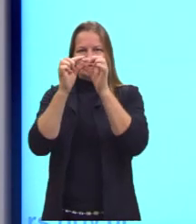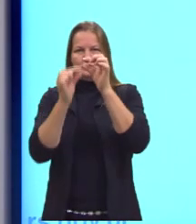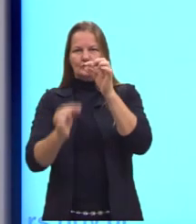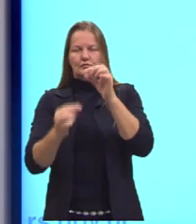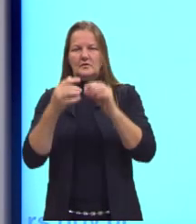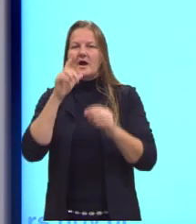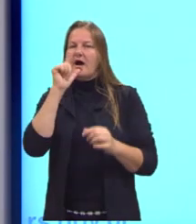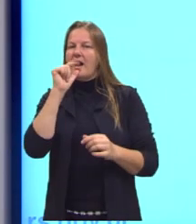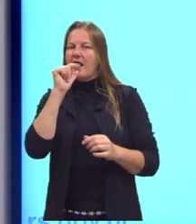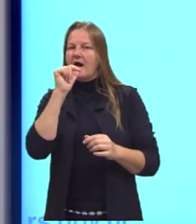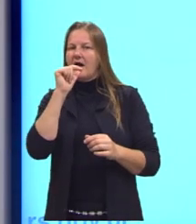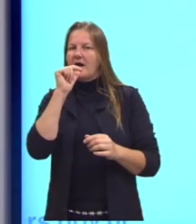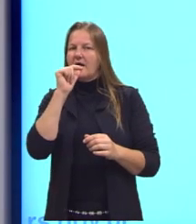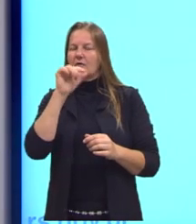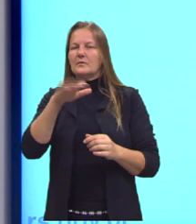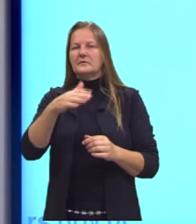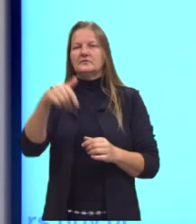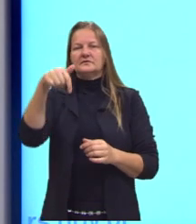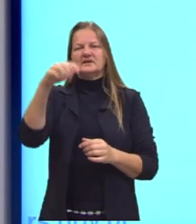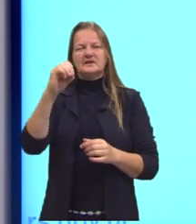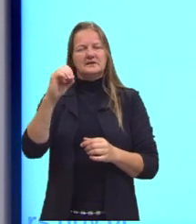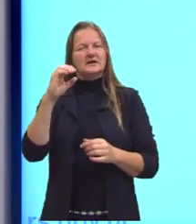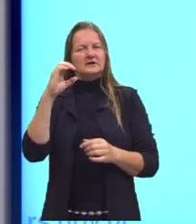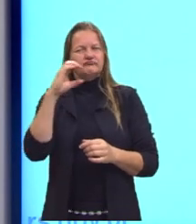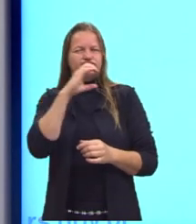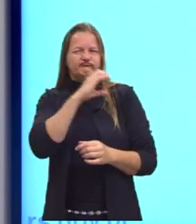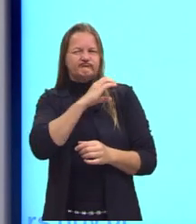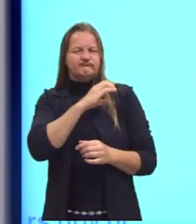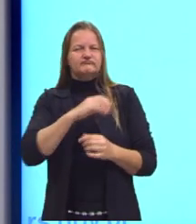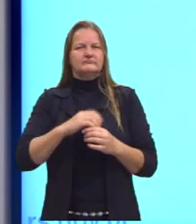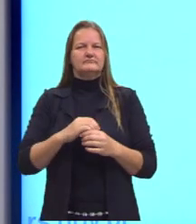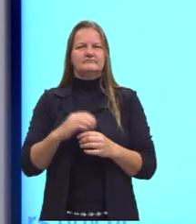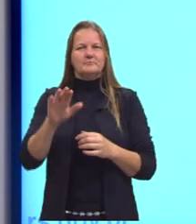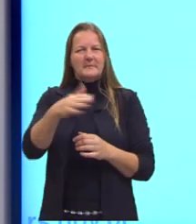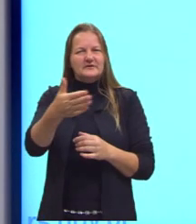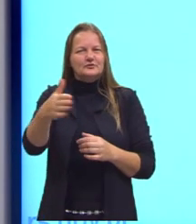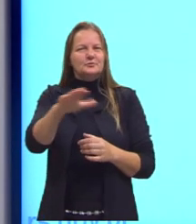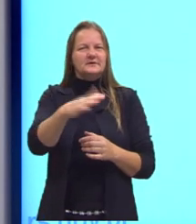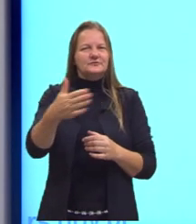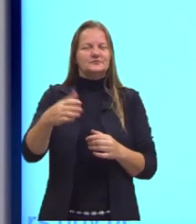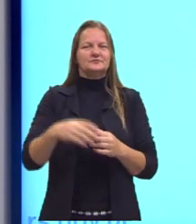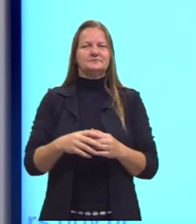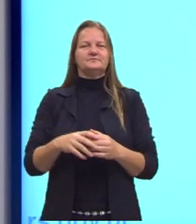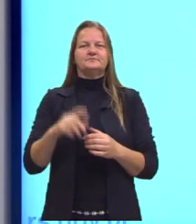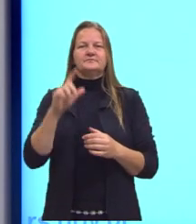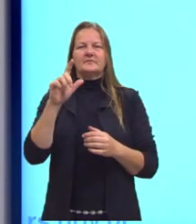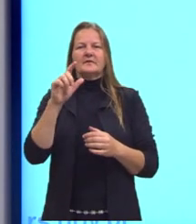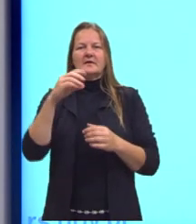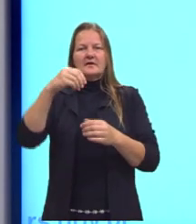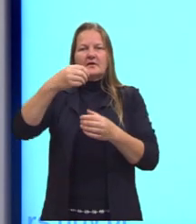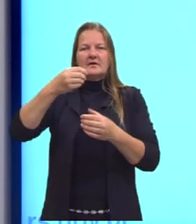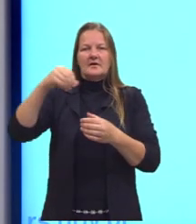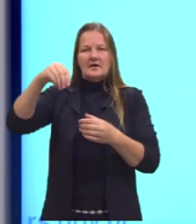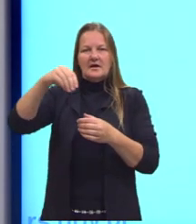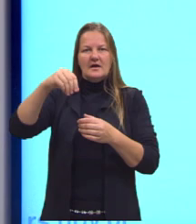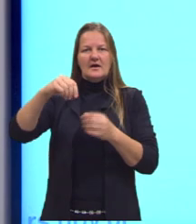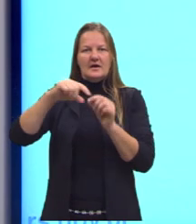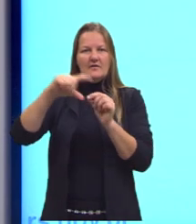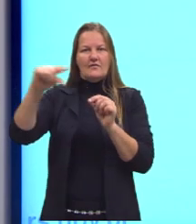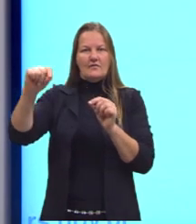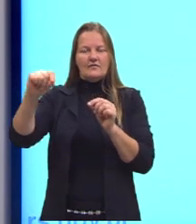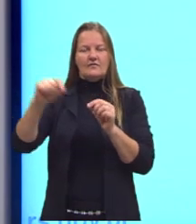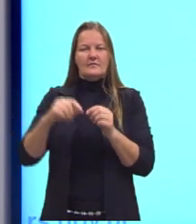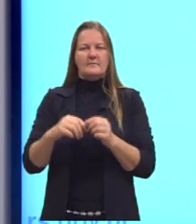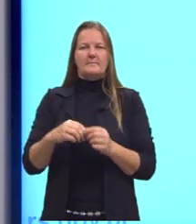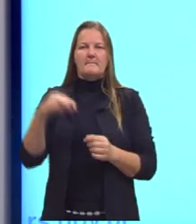água com aproximadamente 70 graus Celsius, aproximadamente, e um pouco de erva mate. Como que ele consegue,